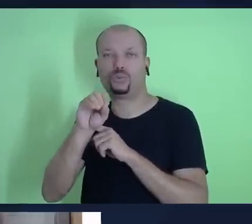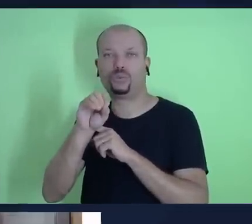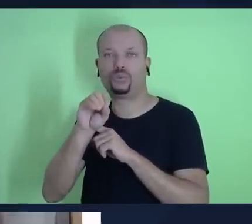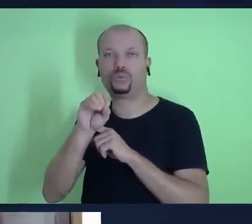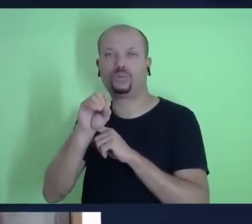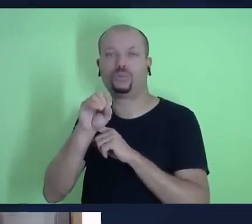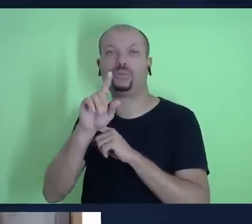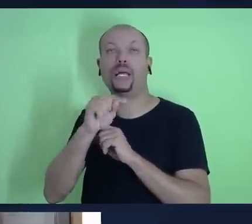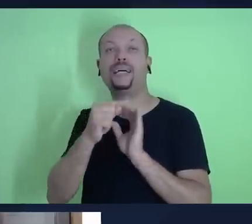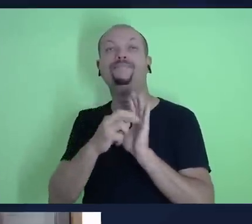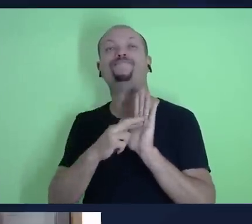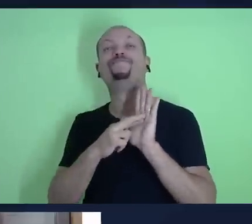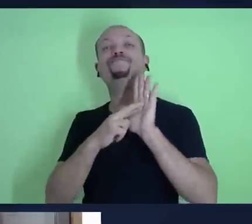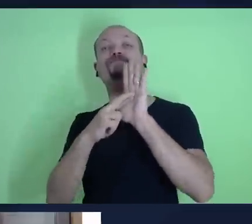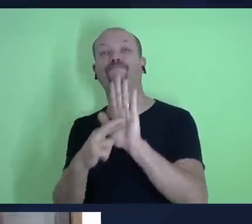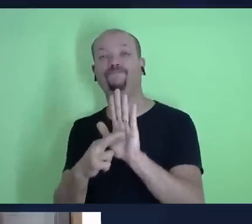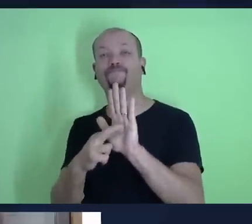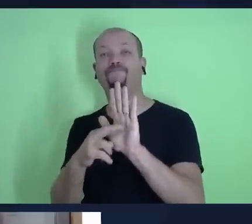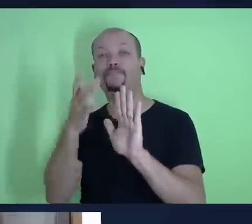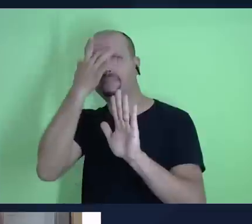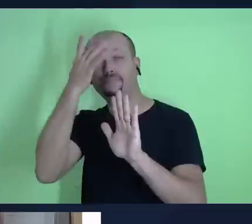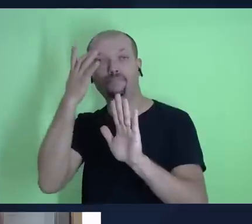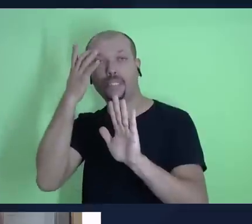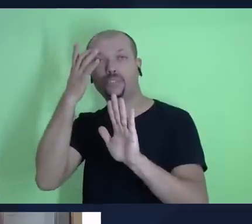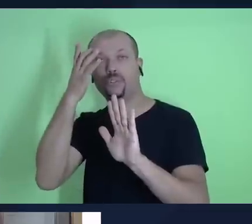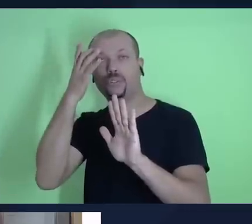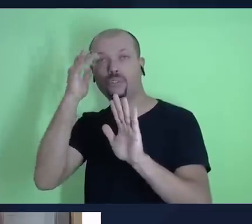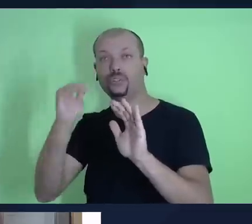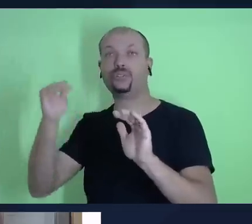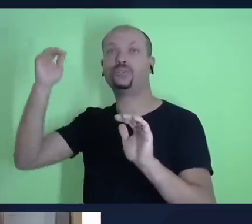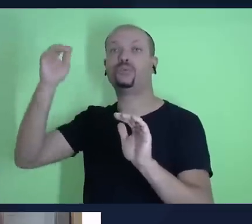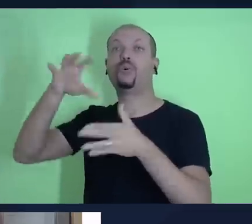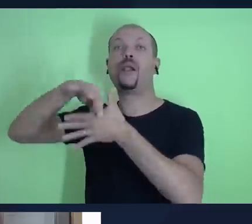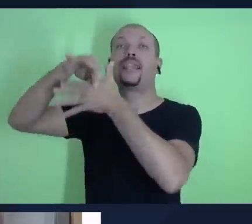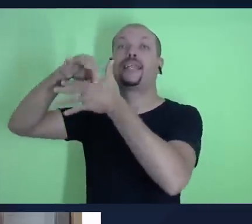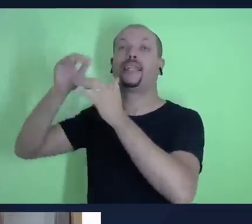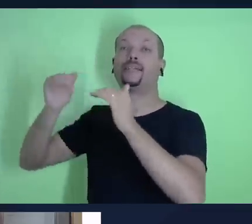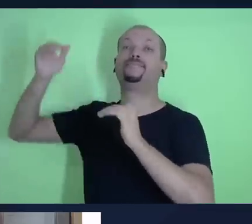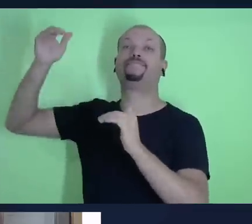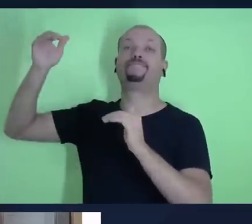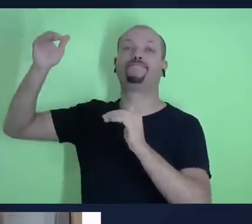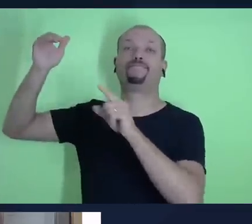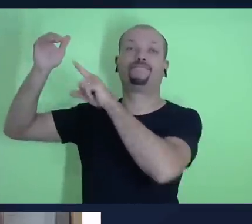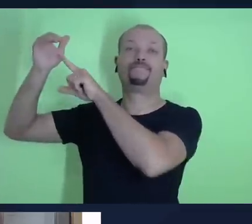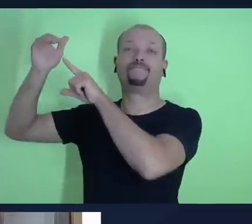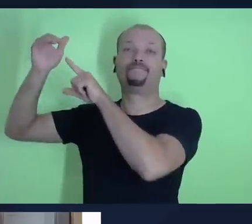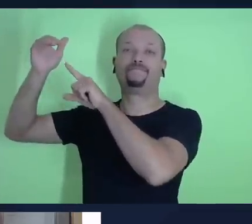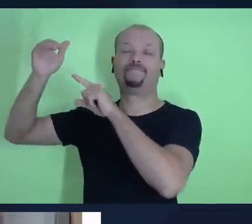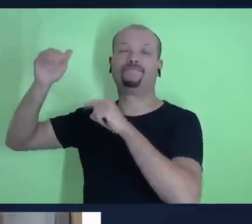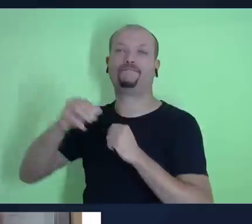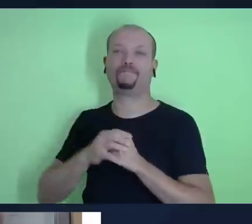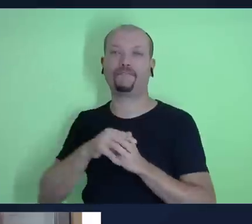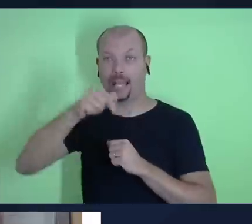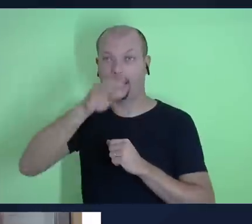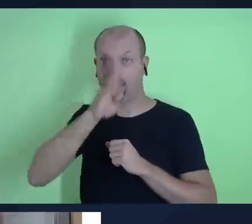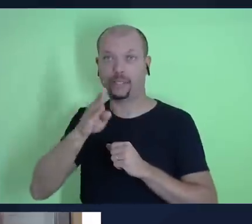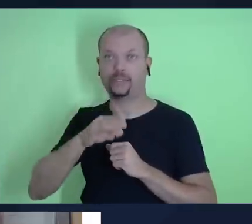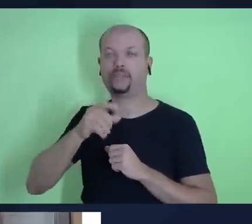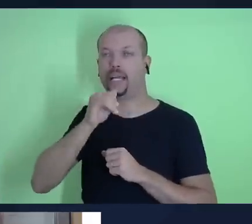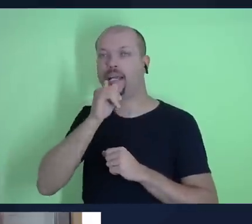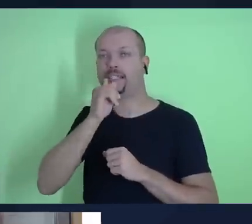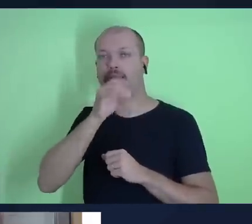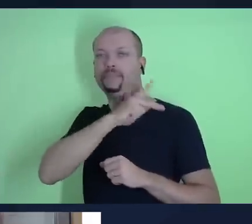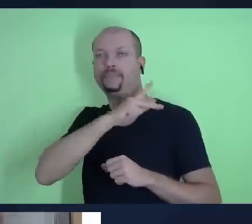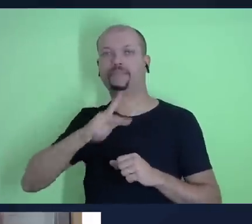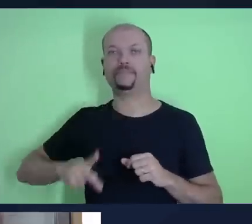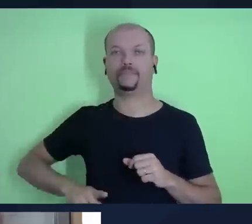um servo de uma autoridade superior isso é um ministro ok e ad a partícula ad